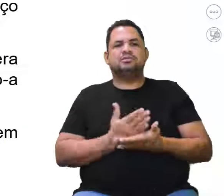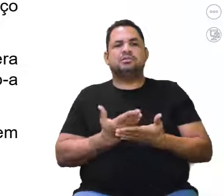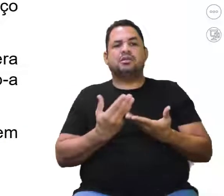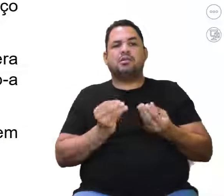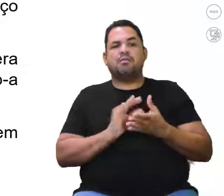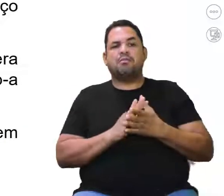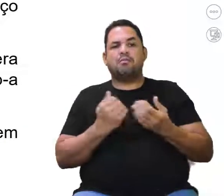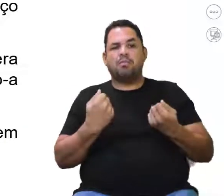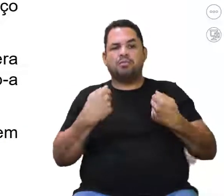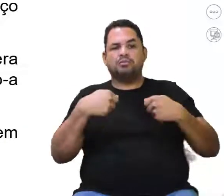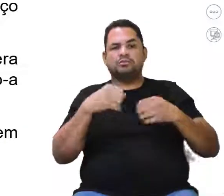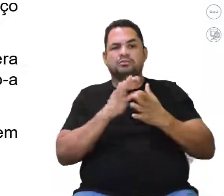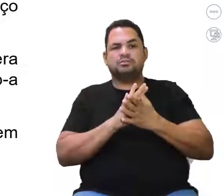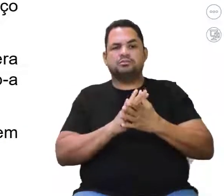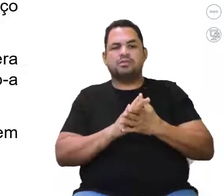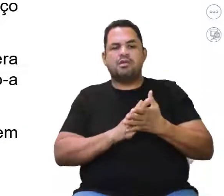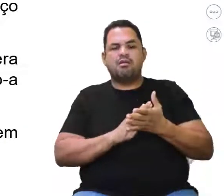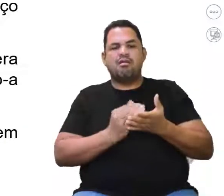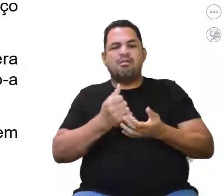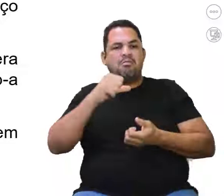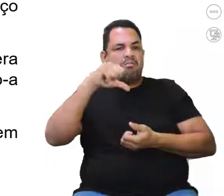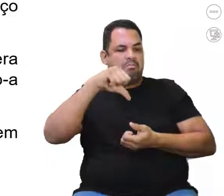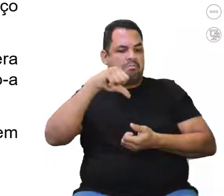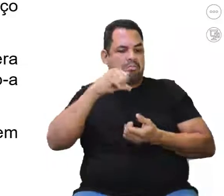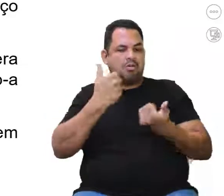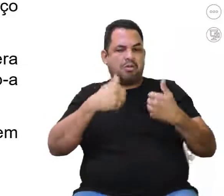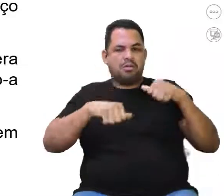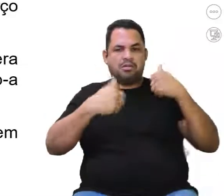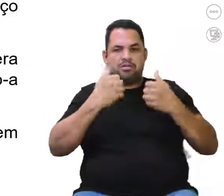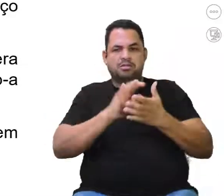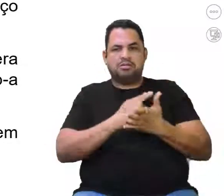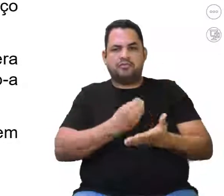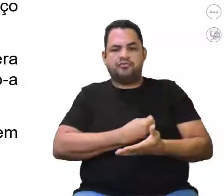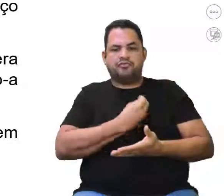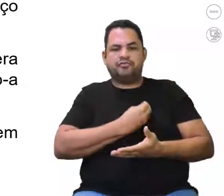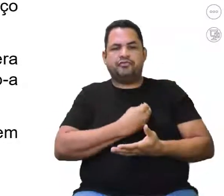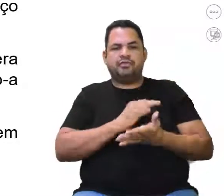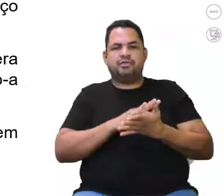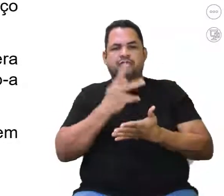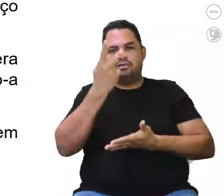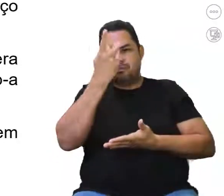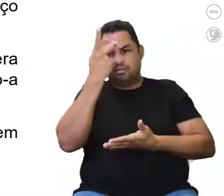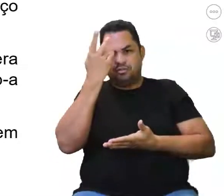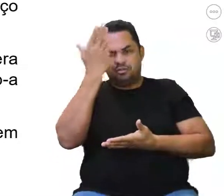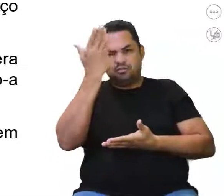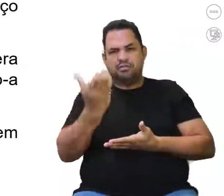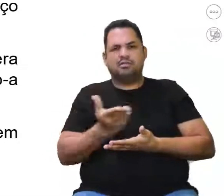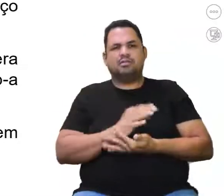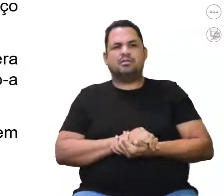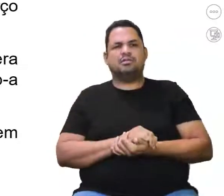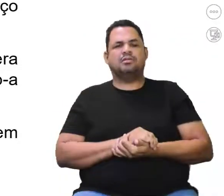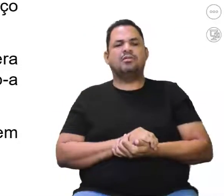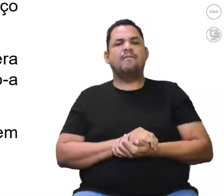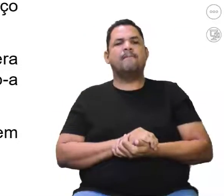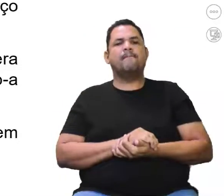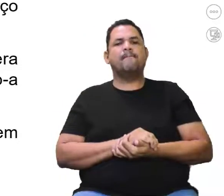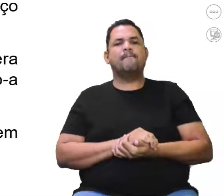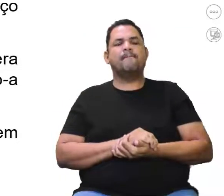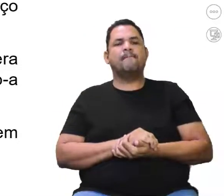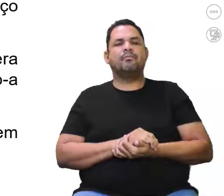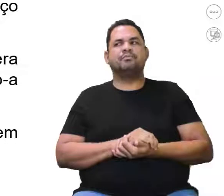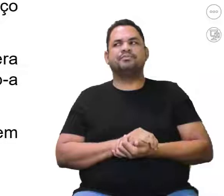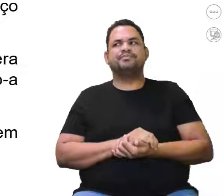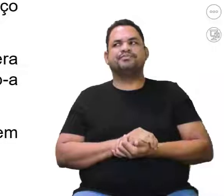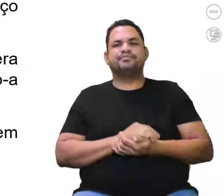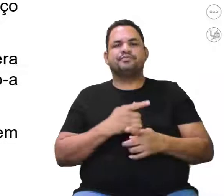propicia uma piora na qualidade de vida do usuário, uma vez que... Então, vamos lá, vejam bem. A gente está